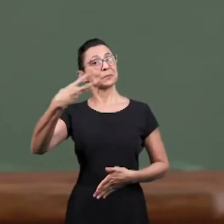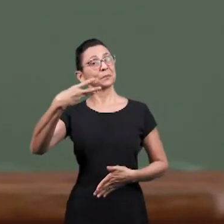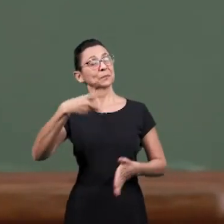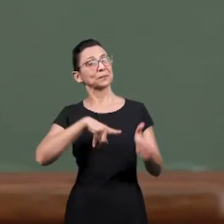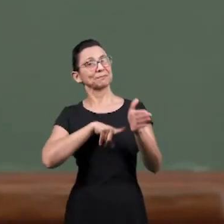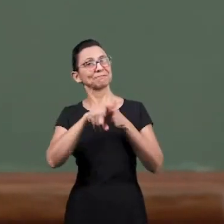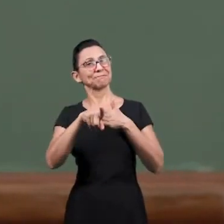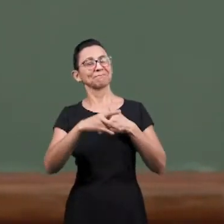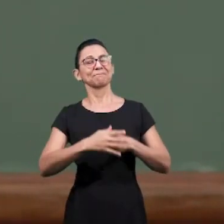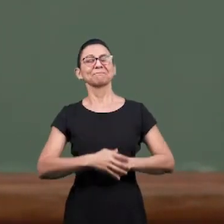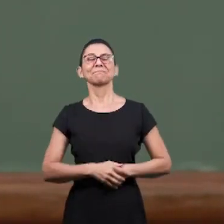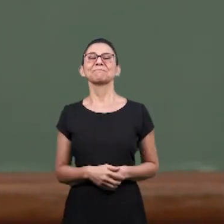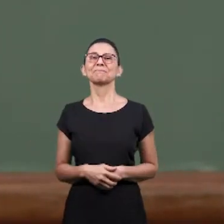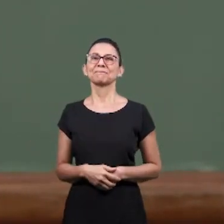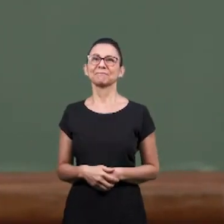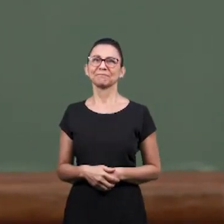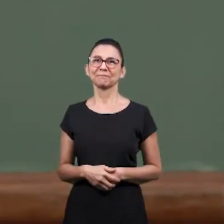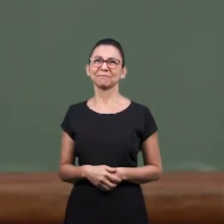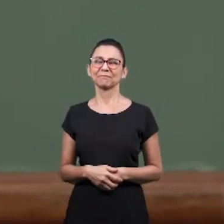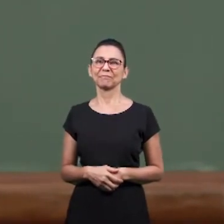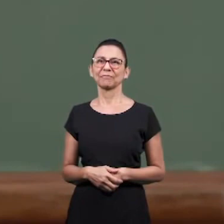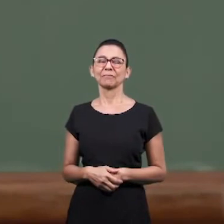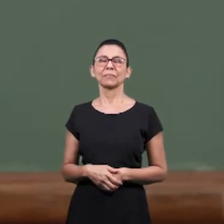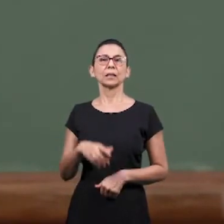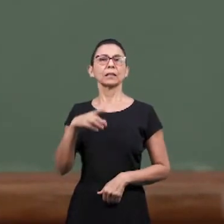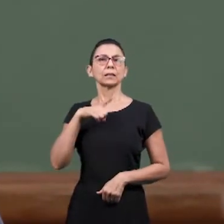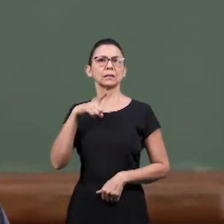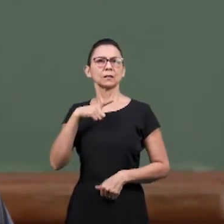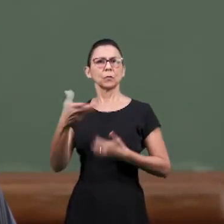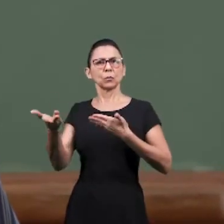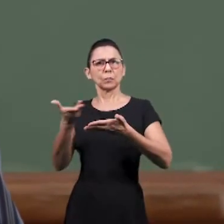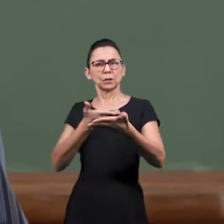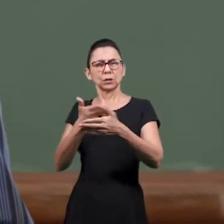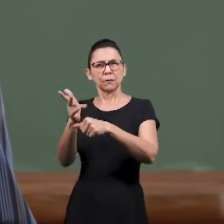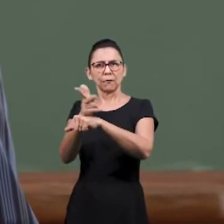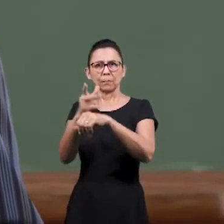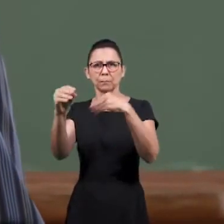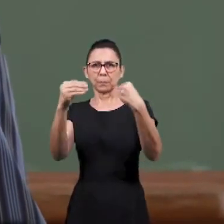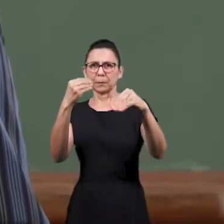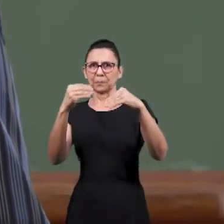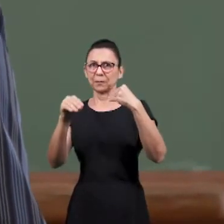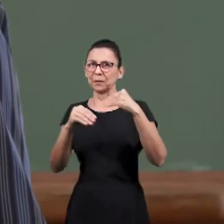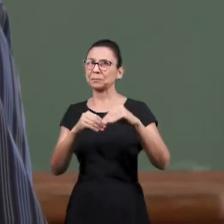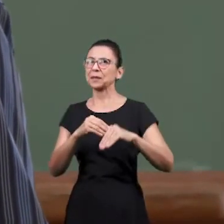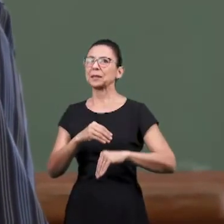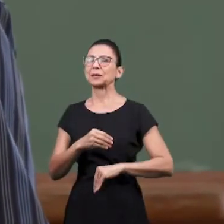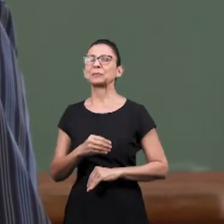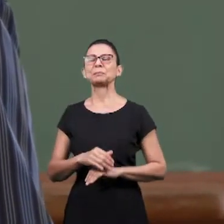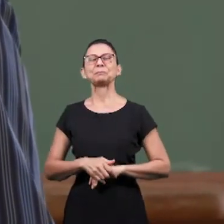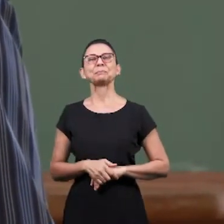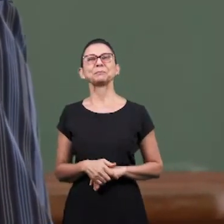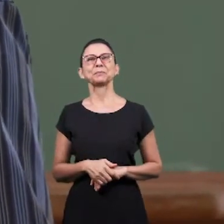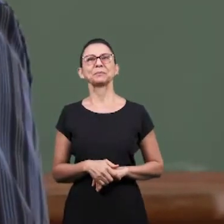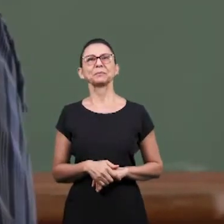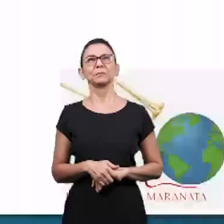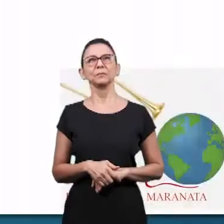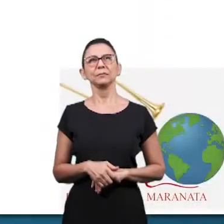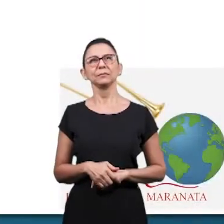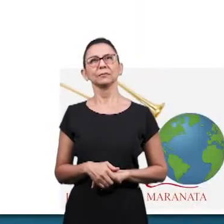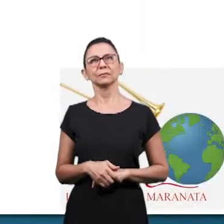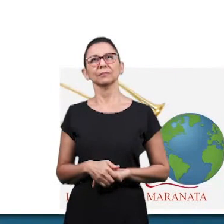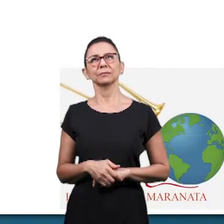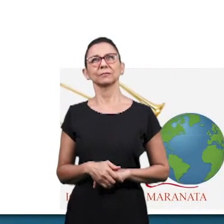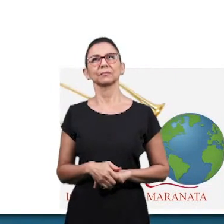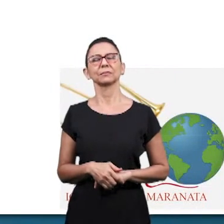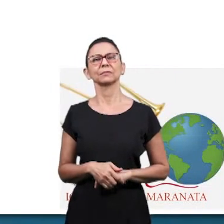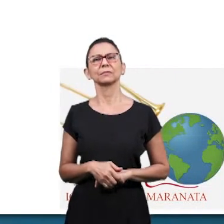passando para a nossa terceira pergunta, que tem também a colaboração dos nossos irmãos que enviaram os vídeos para as respostas. E a terceira pergunta é